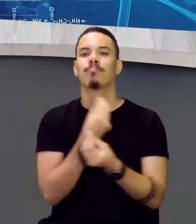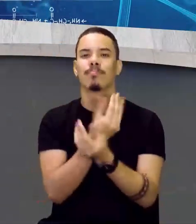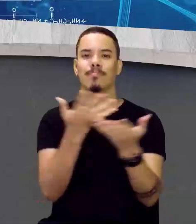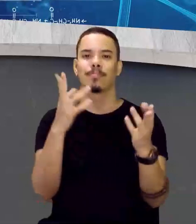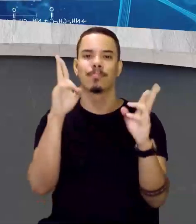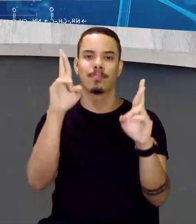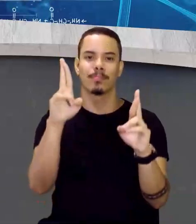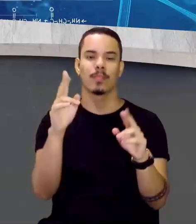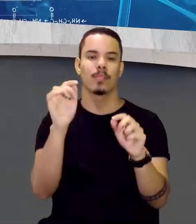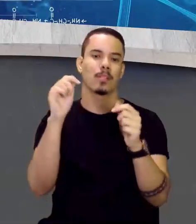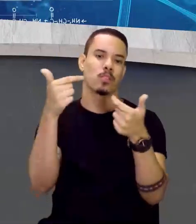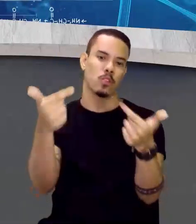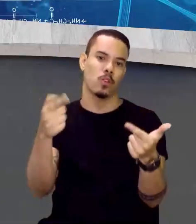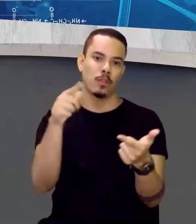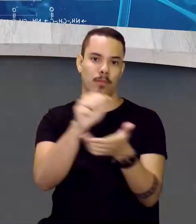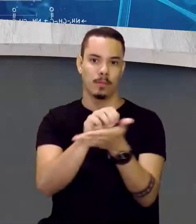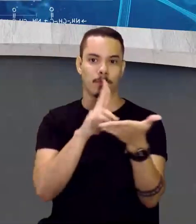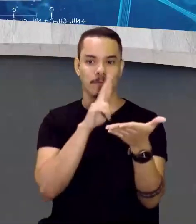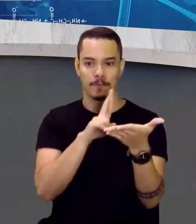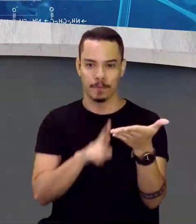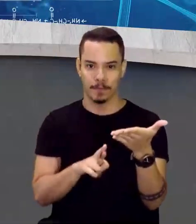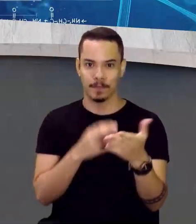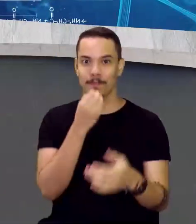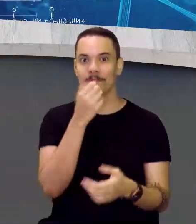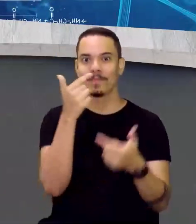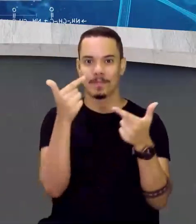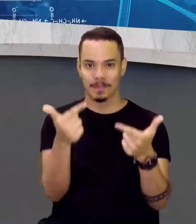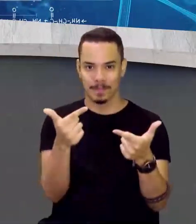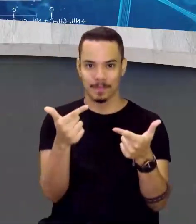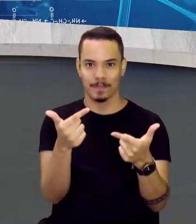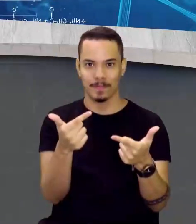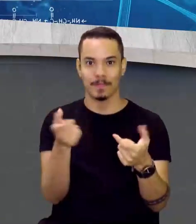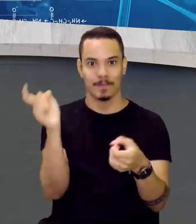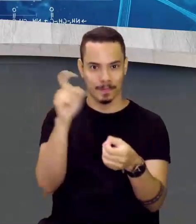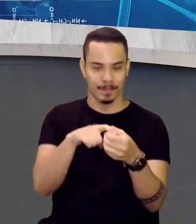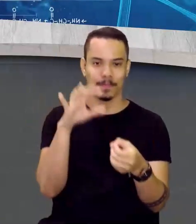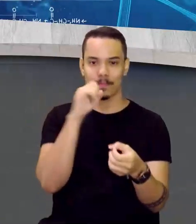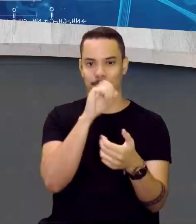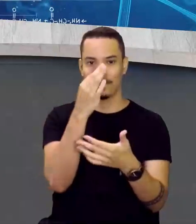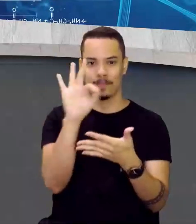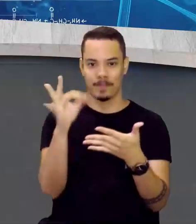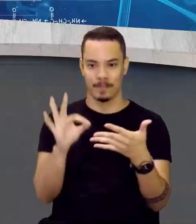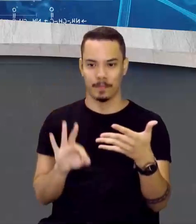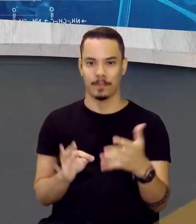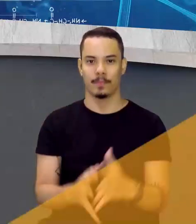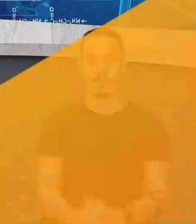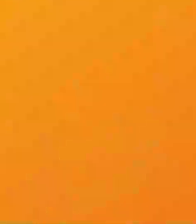sorte a você na atividade de sala. Boa sorte, viu gente? A gente já volta para fazer correção.